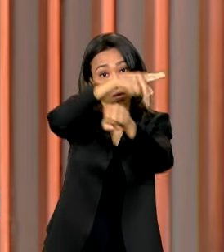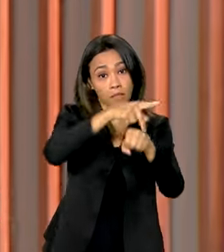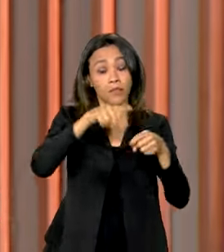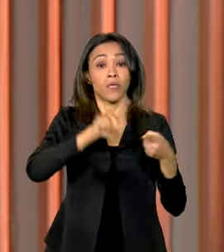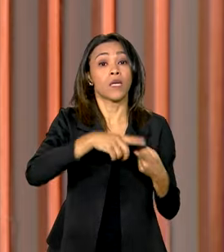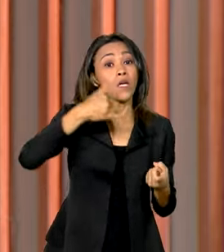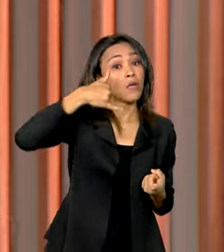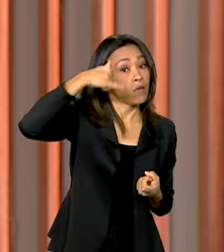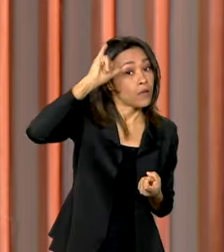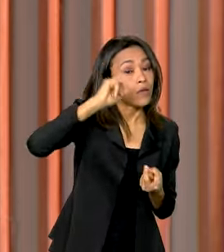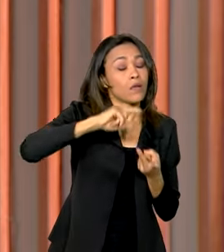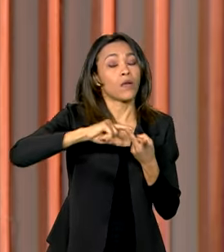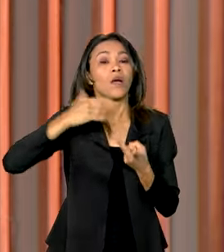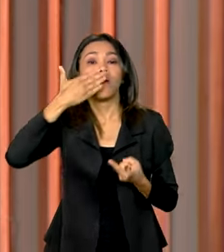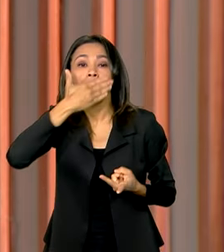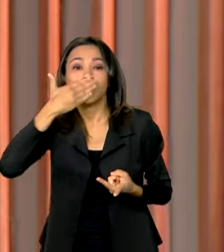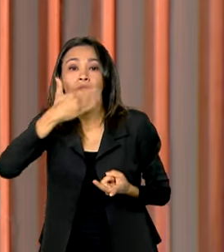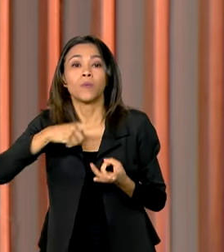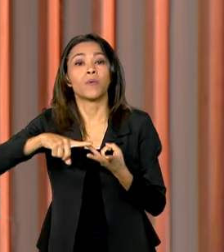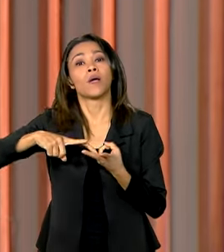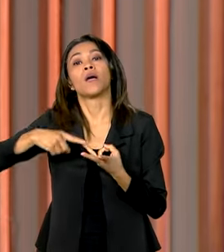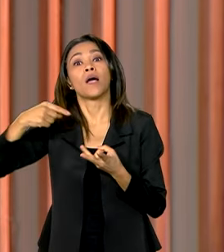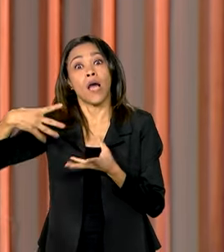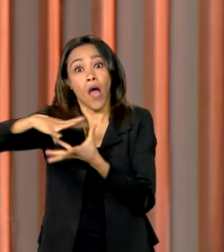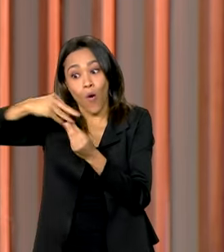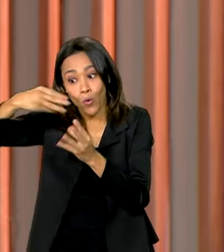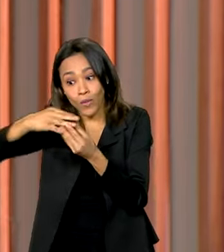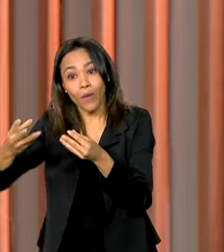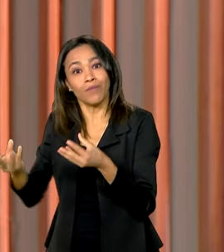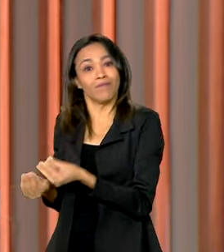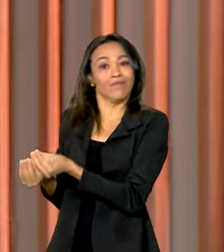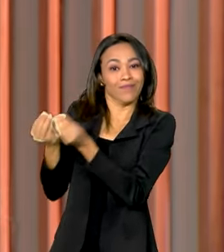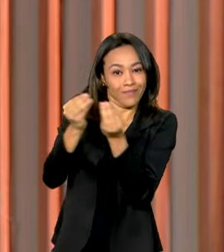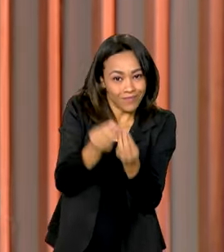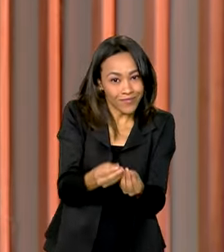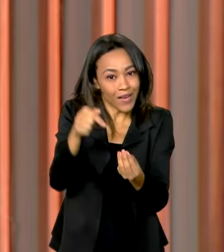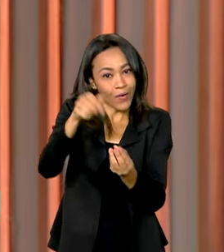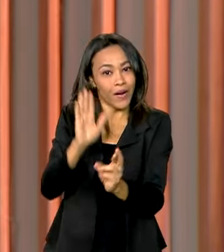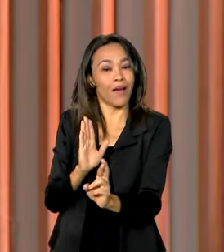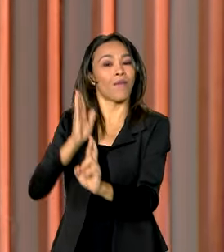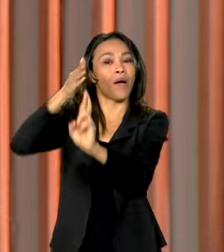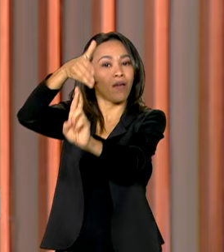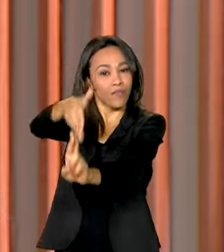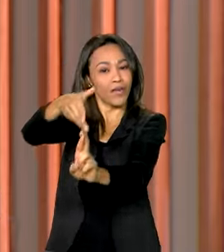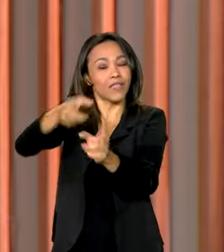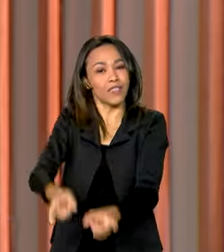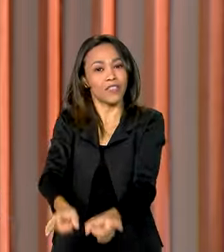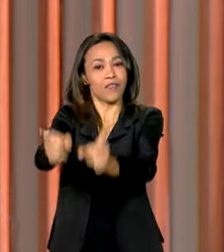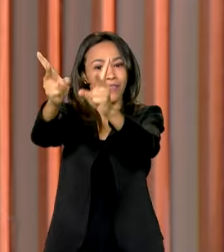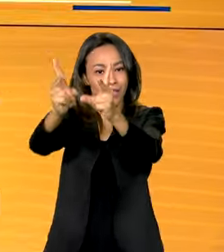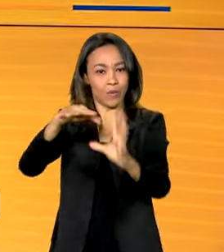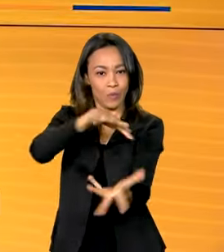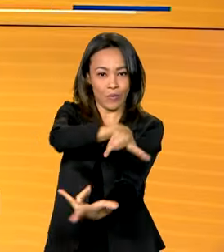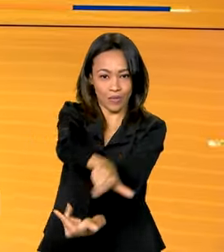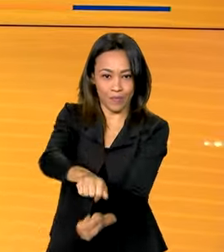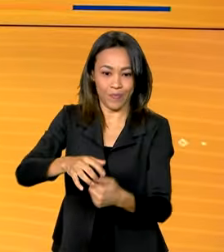bovina e do açúcar, o algodão entra para a lista de produtos brasileiros que lideram o mercado mundial.